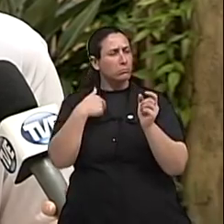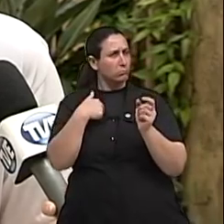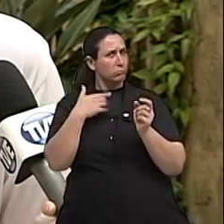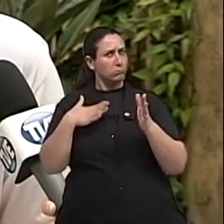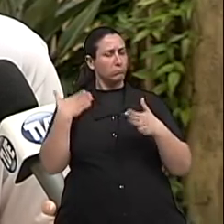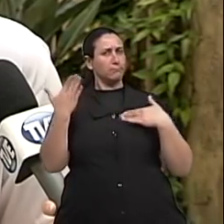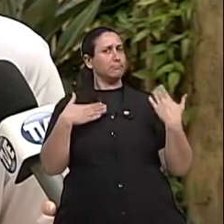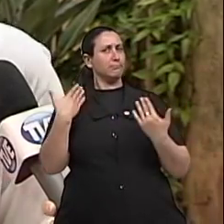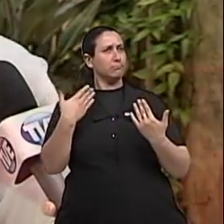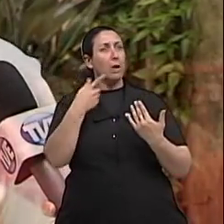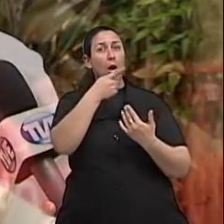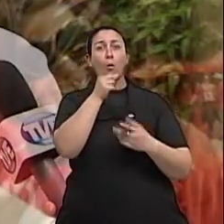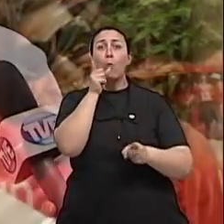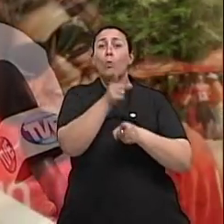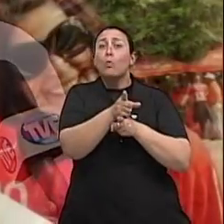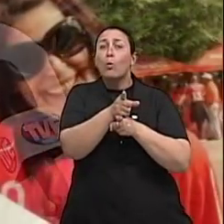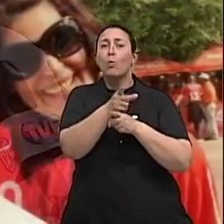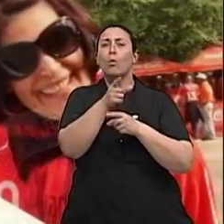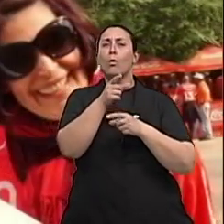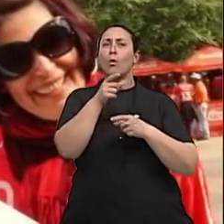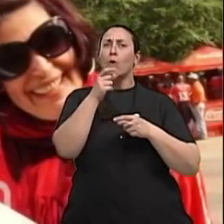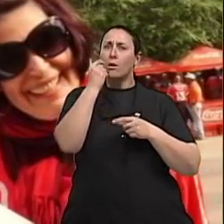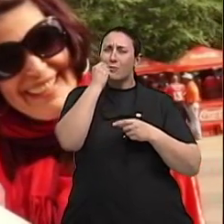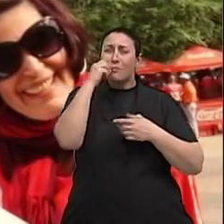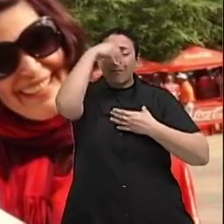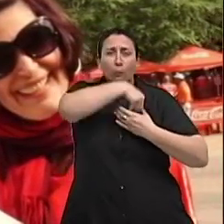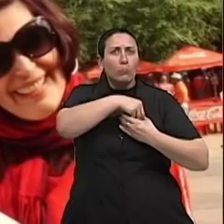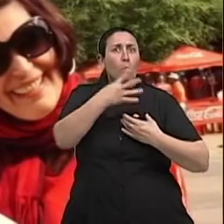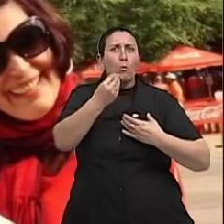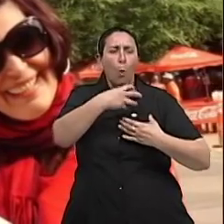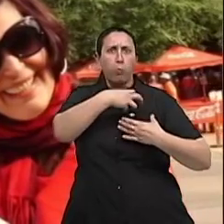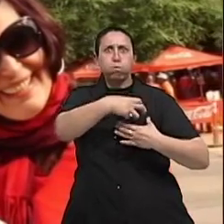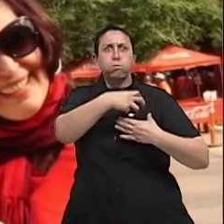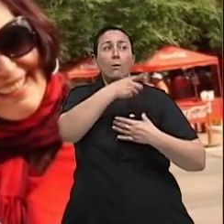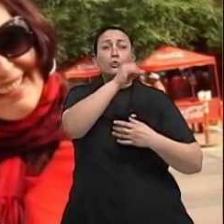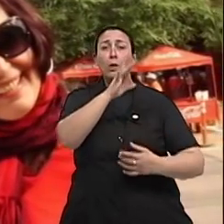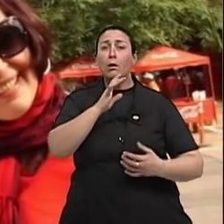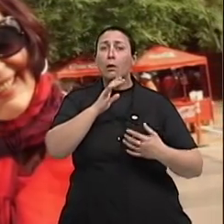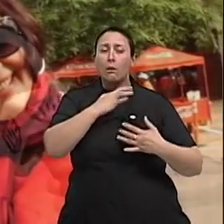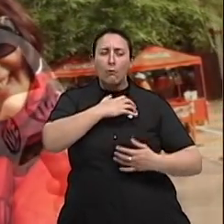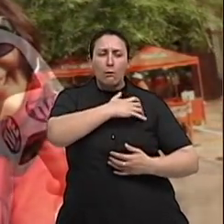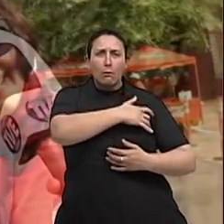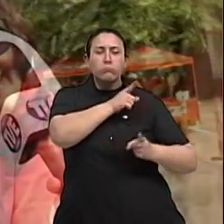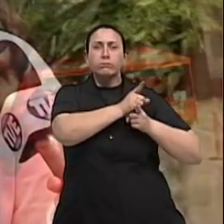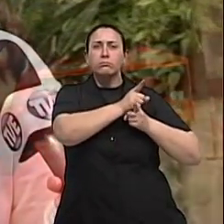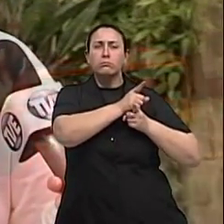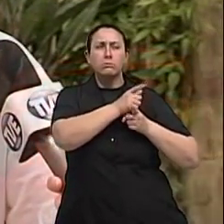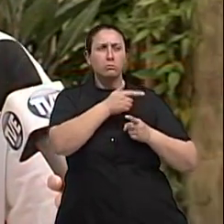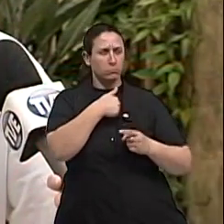Detectou um nódulo muito grande, só, apenas, no exame de toque. Fui fazer os exames,